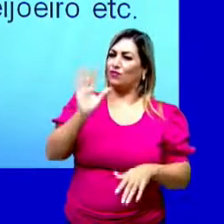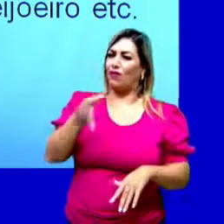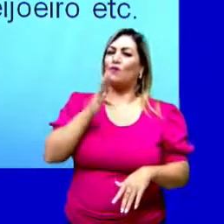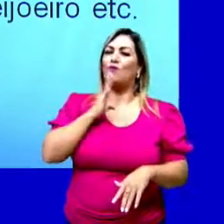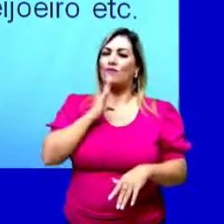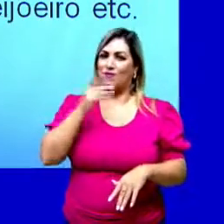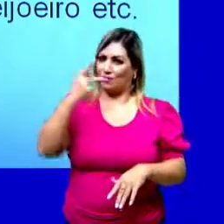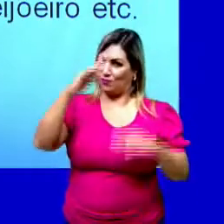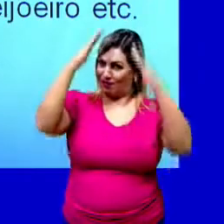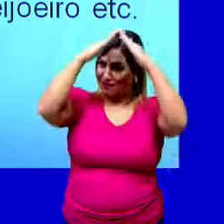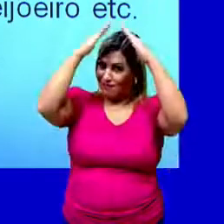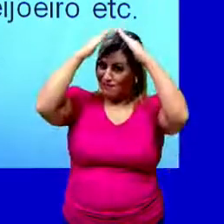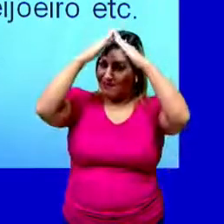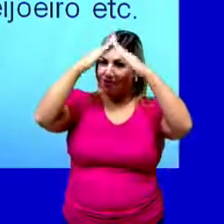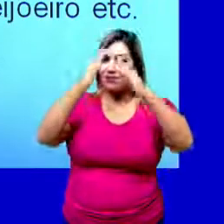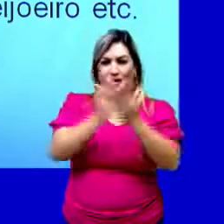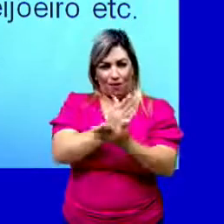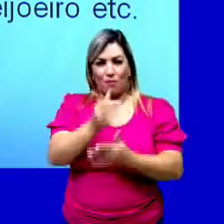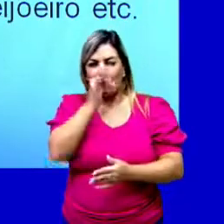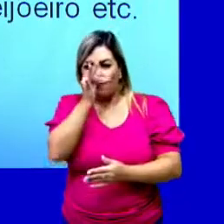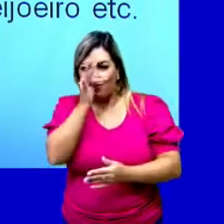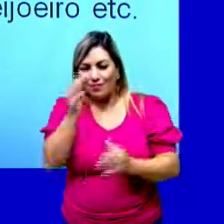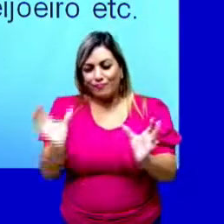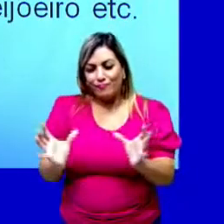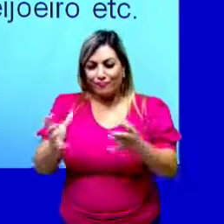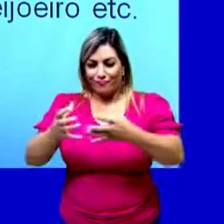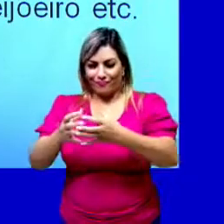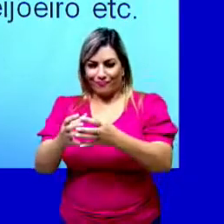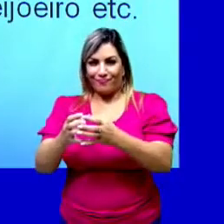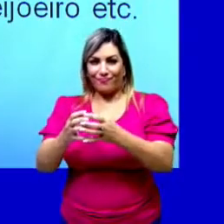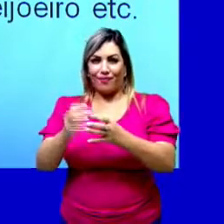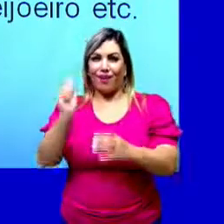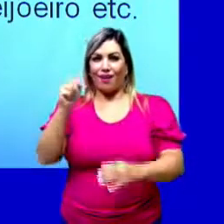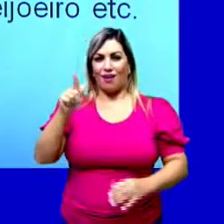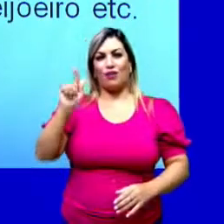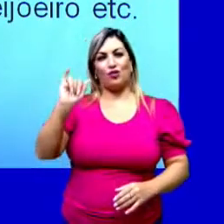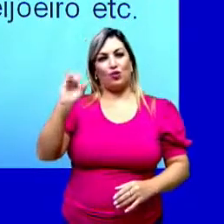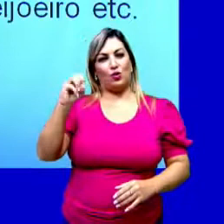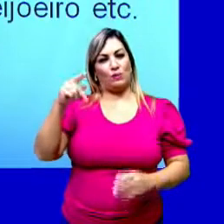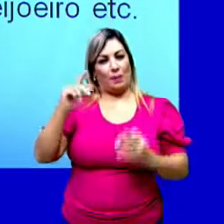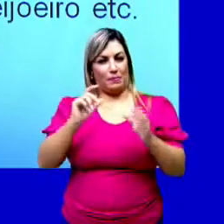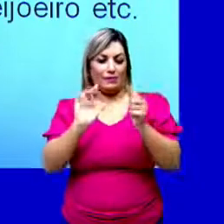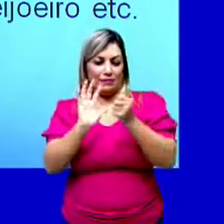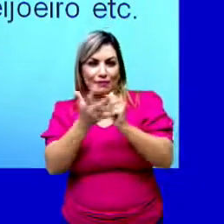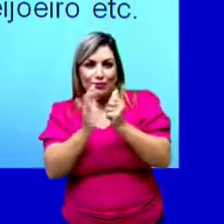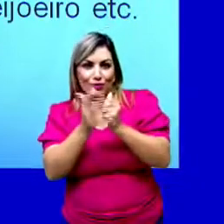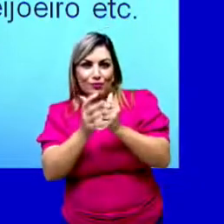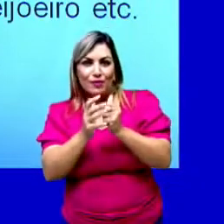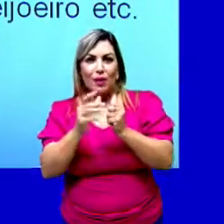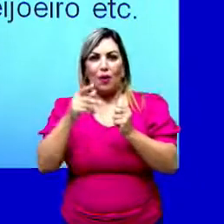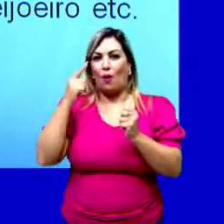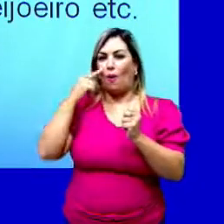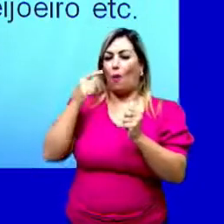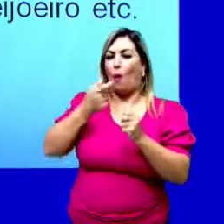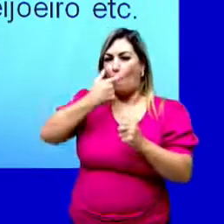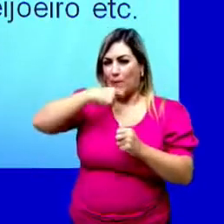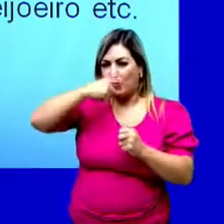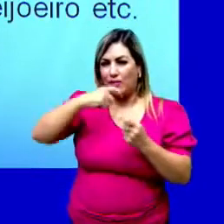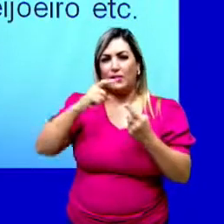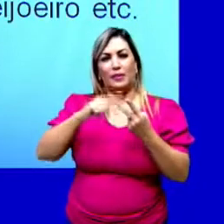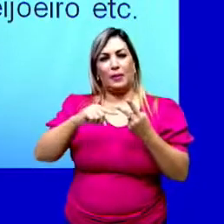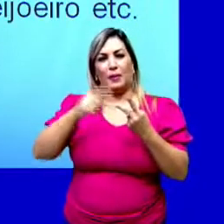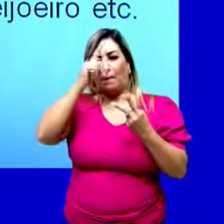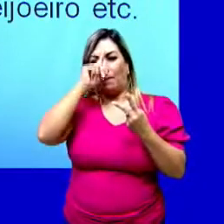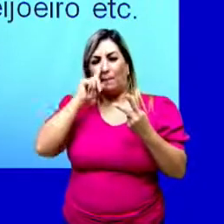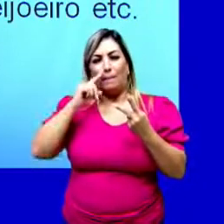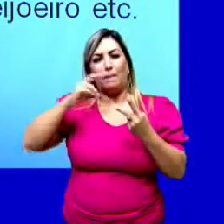você tem aí na sua casa alguma mudinha, algum vazinho com angiospermas. Por exemplo, piquizeiro, mamoeiro,